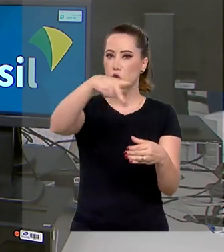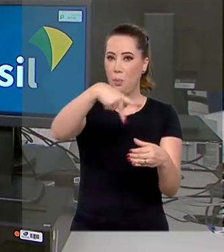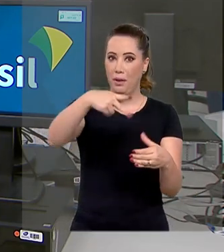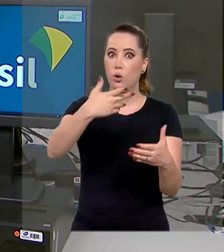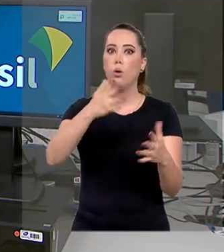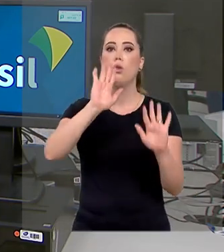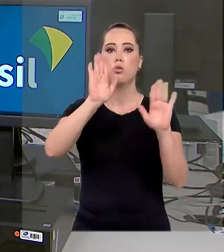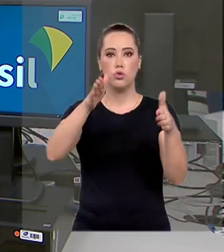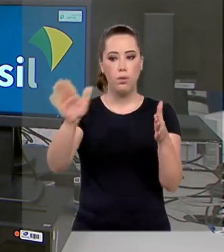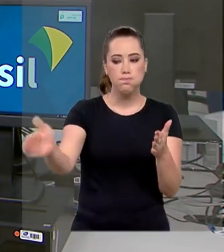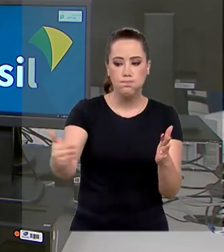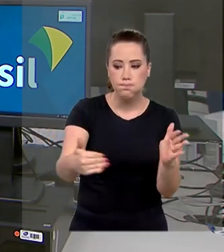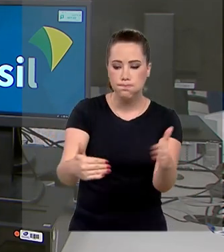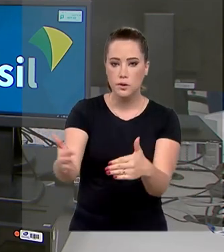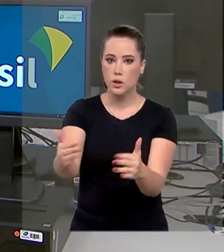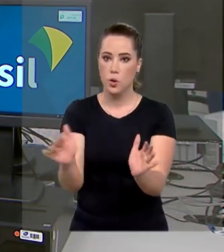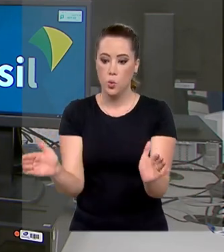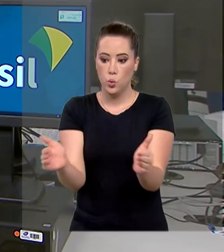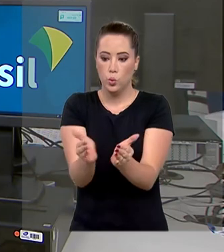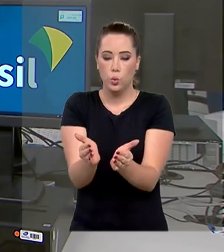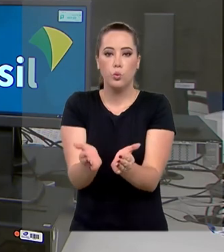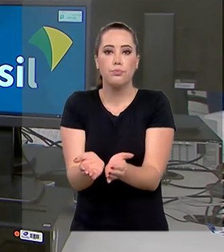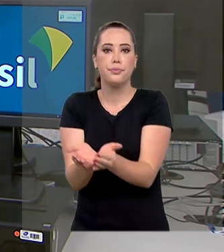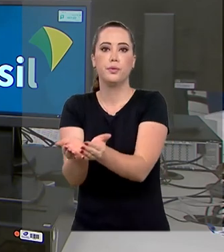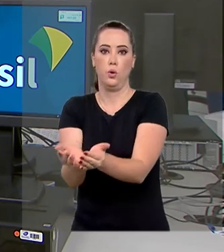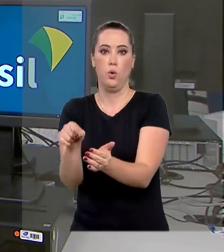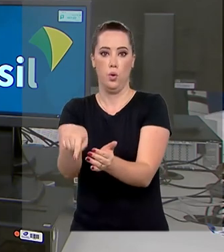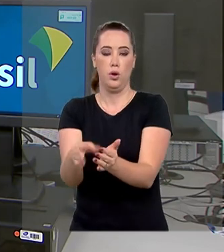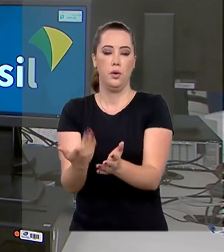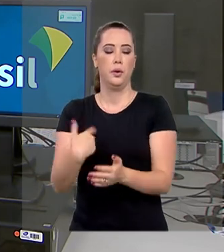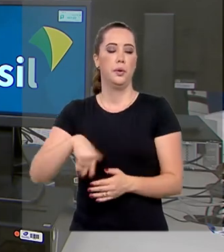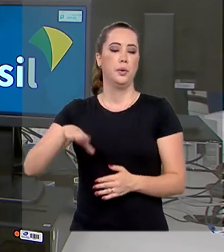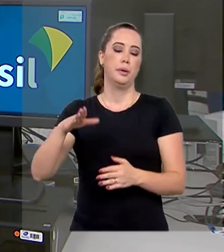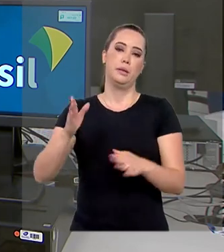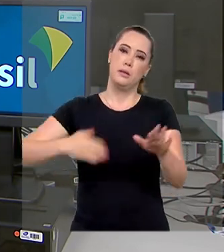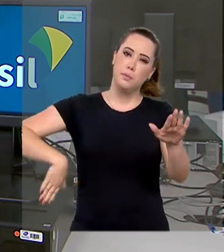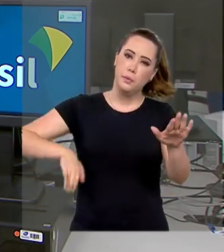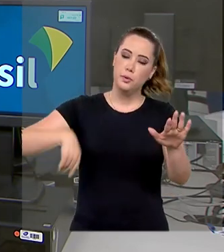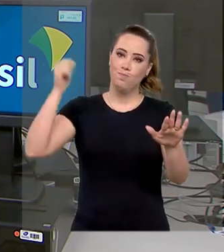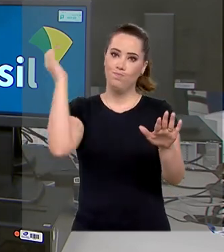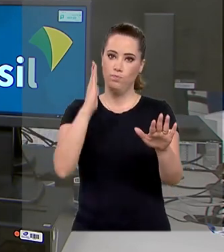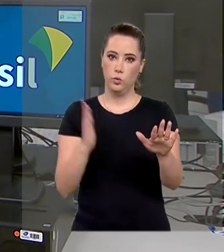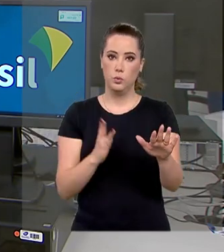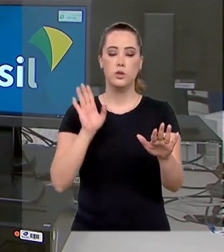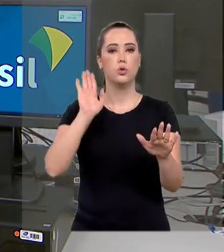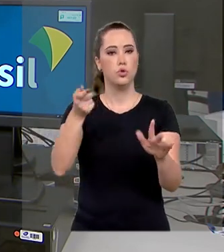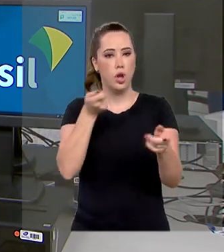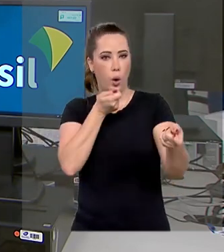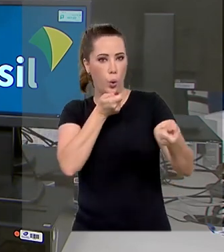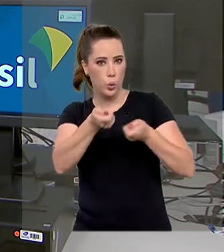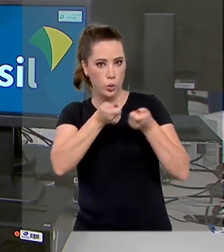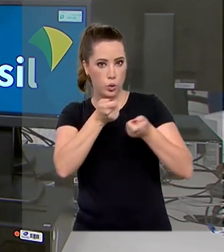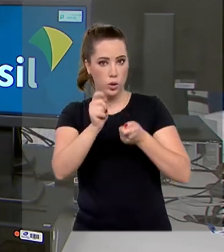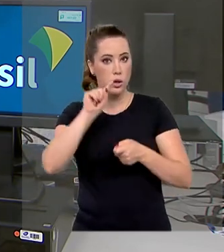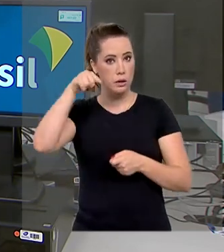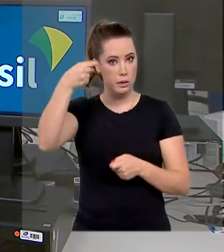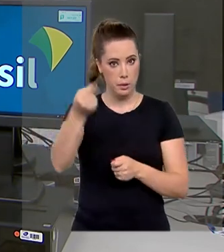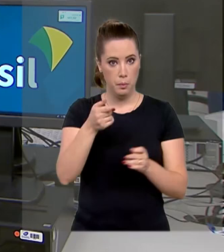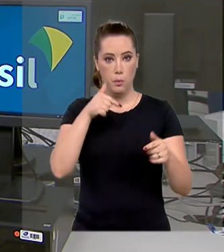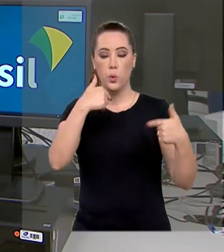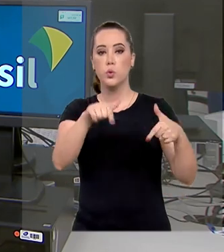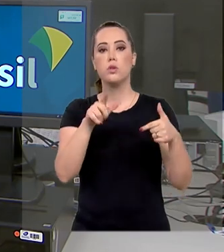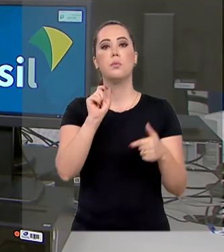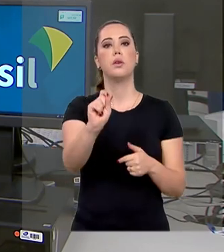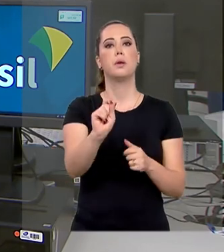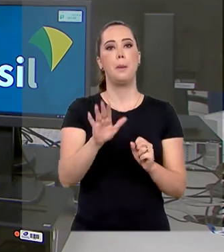já foram recolhidas nas praias brasileiras. Para a Marinha e o Ibama, o avanço do óleo está sob controle e a próxima fase da ação